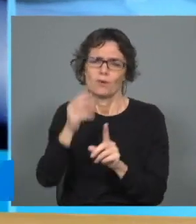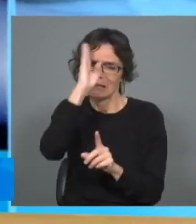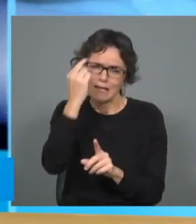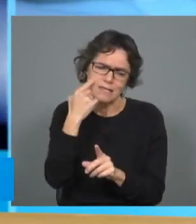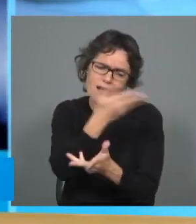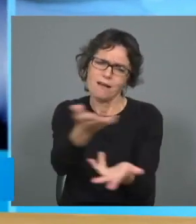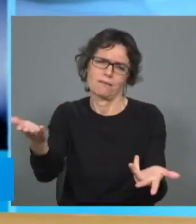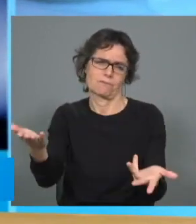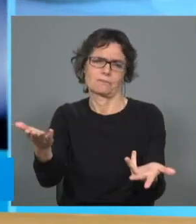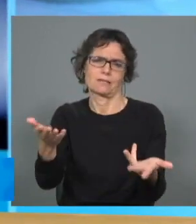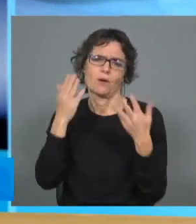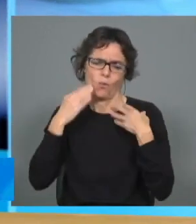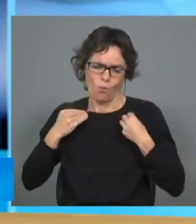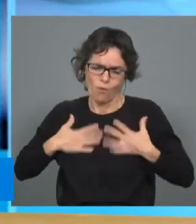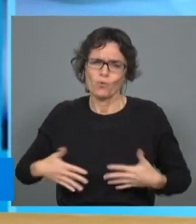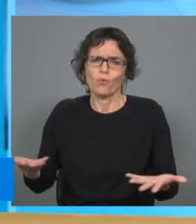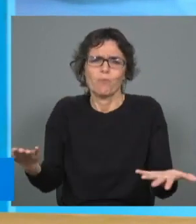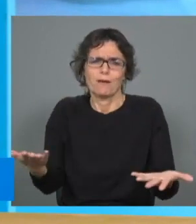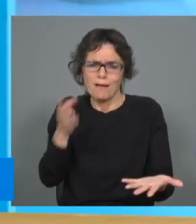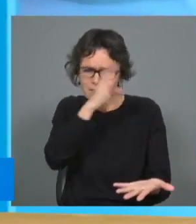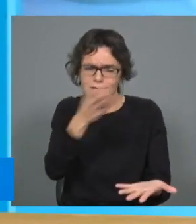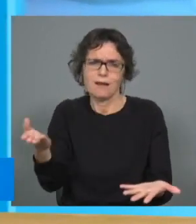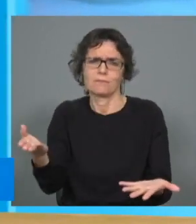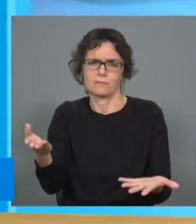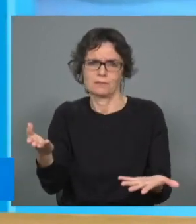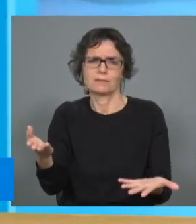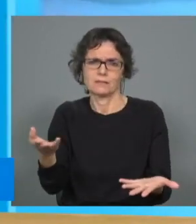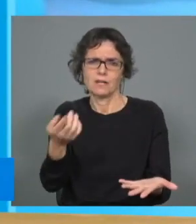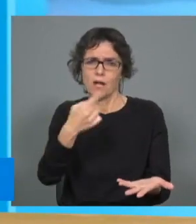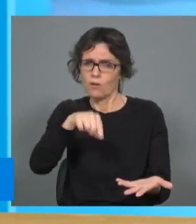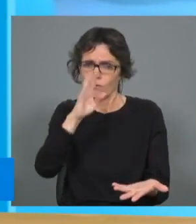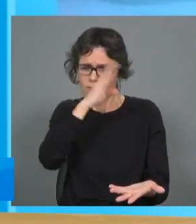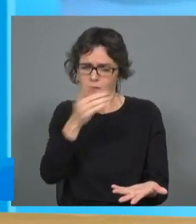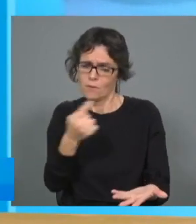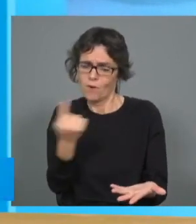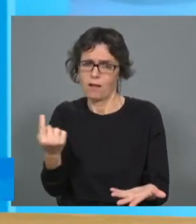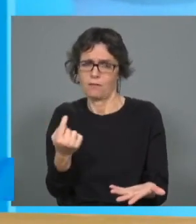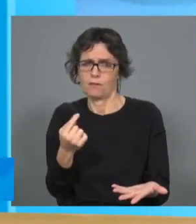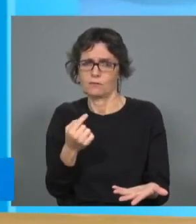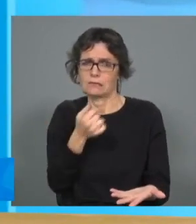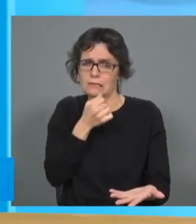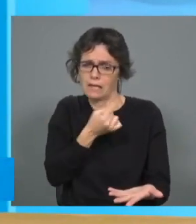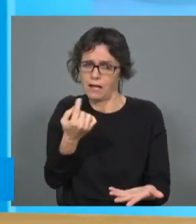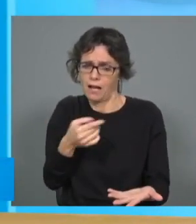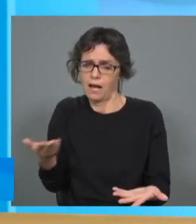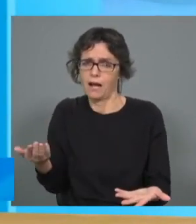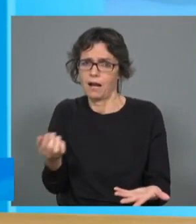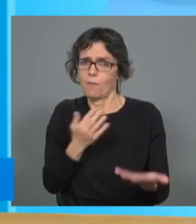muitas ações que cada um de nós individualmente pode ter e que são